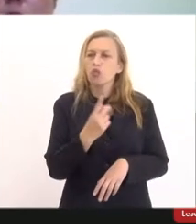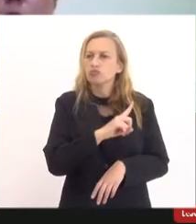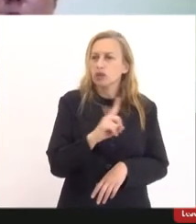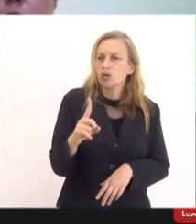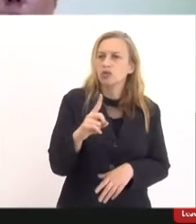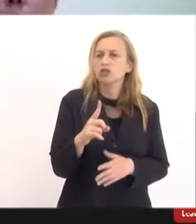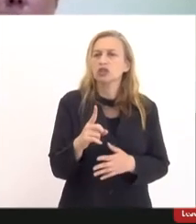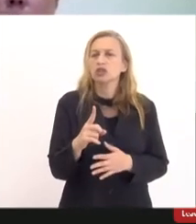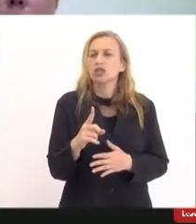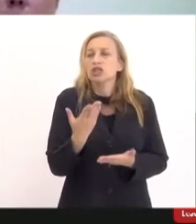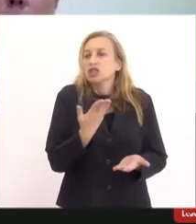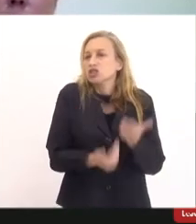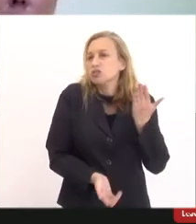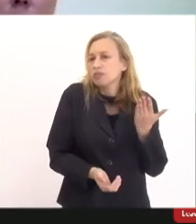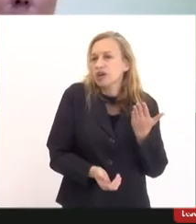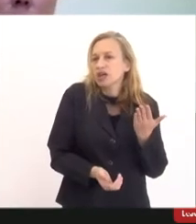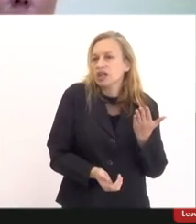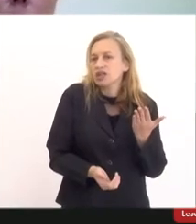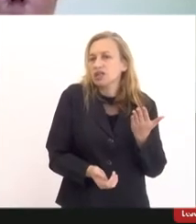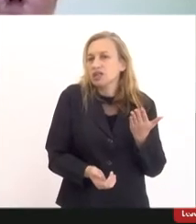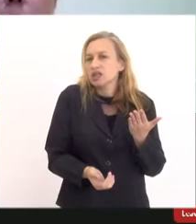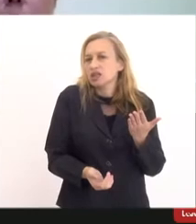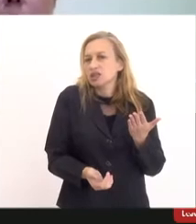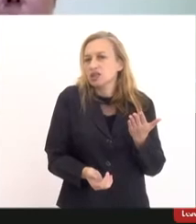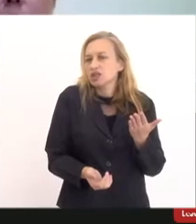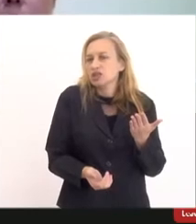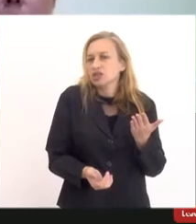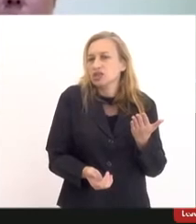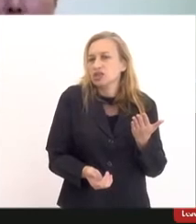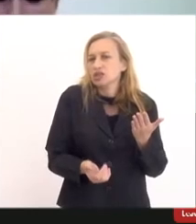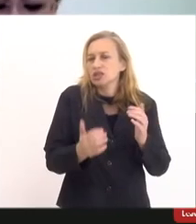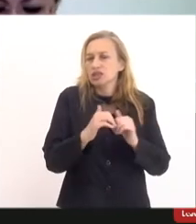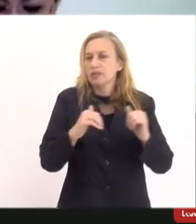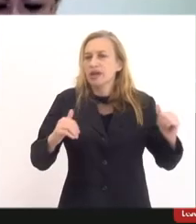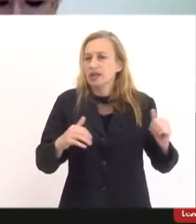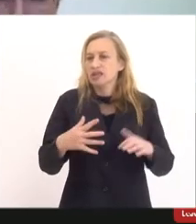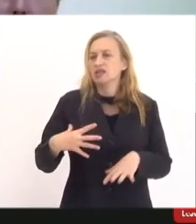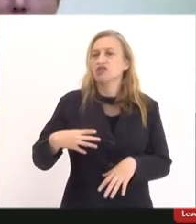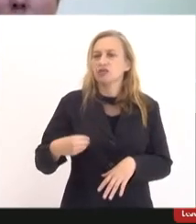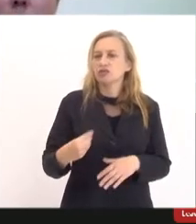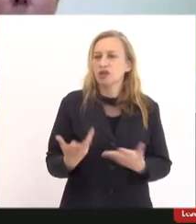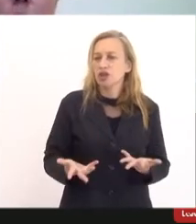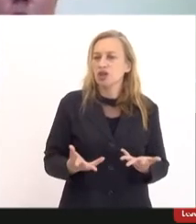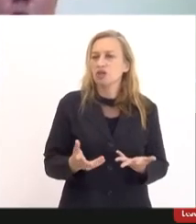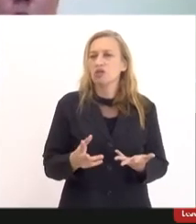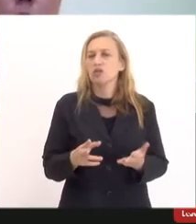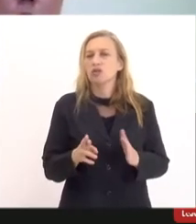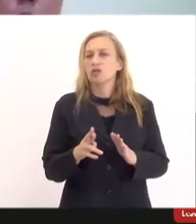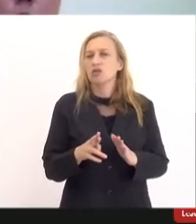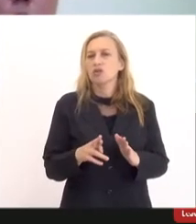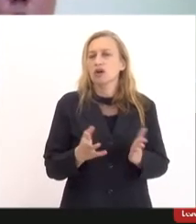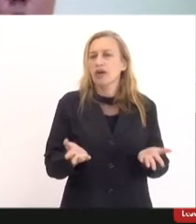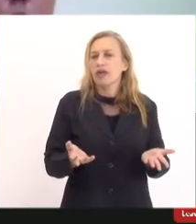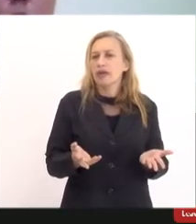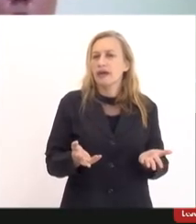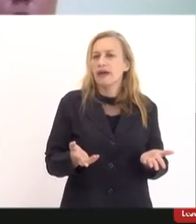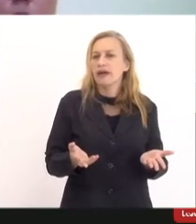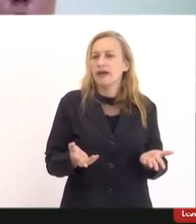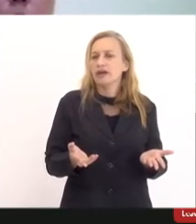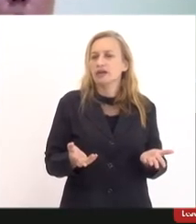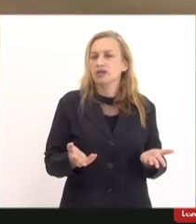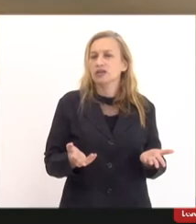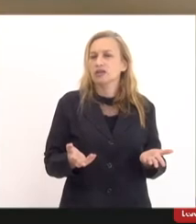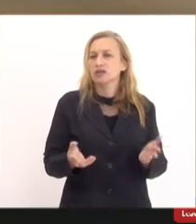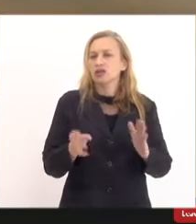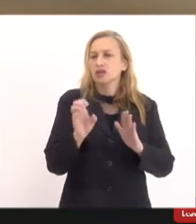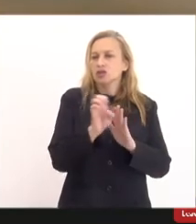de perda de guarda ou sanções por descumprimento dos deveres relacionados às normas